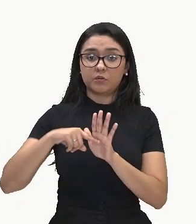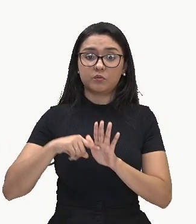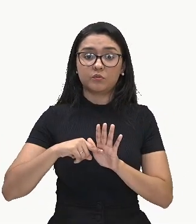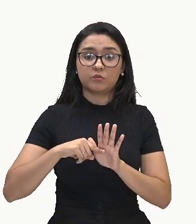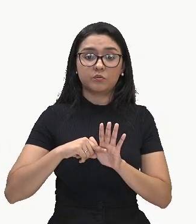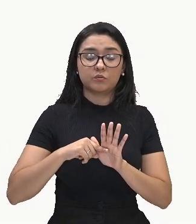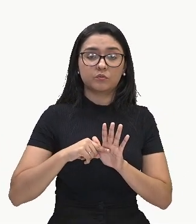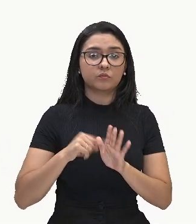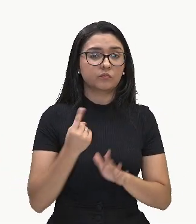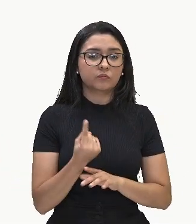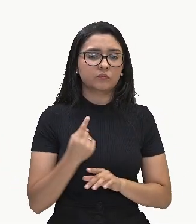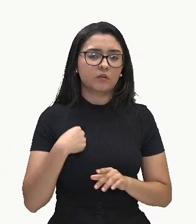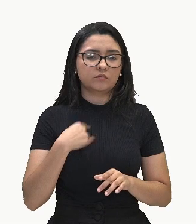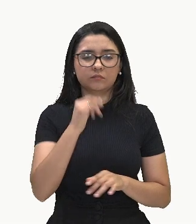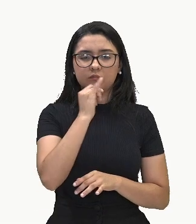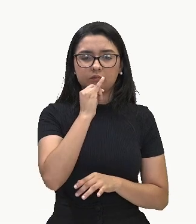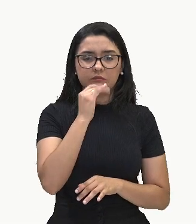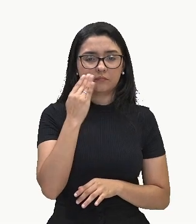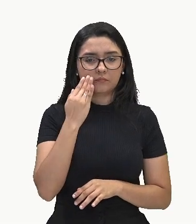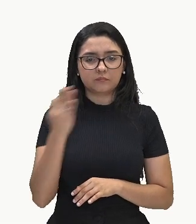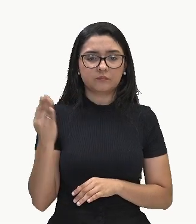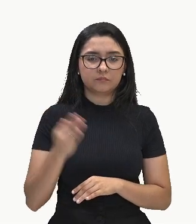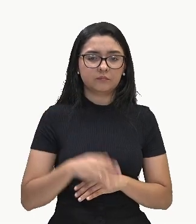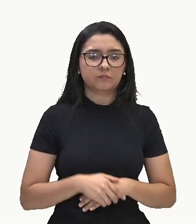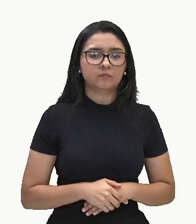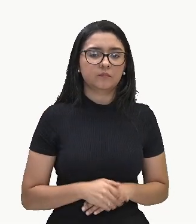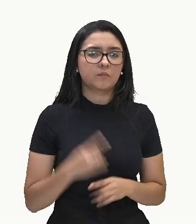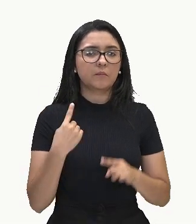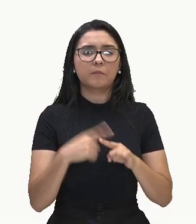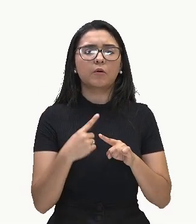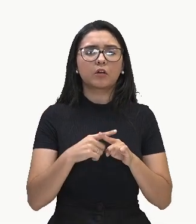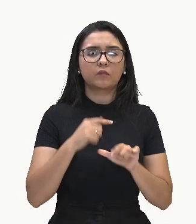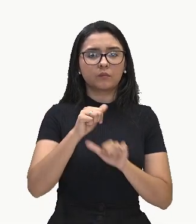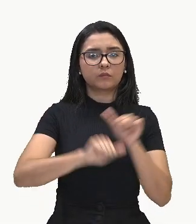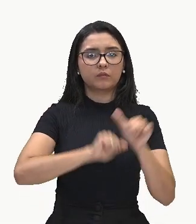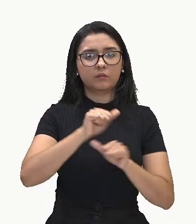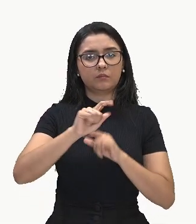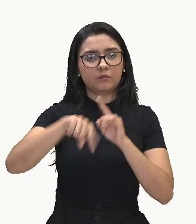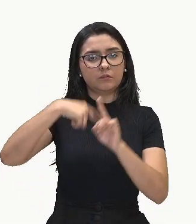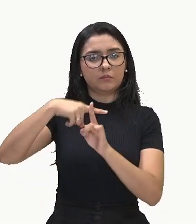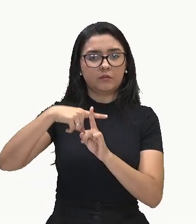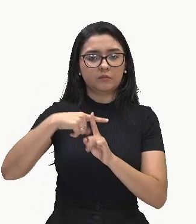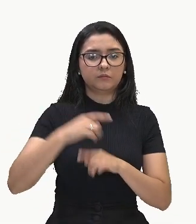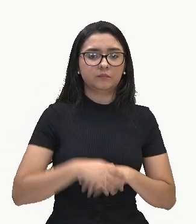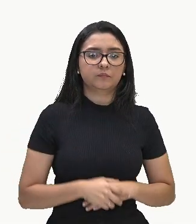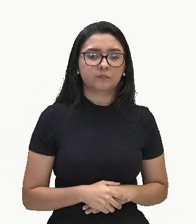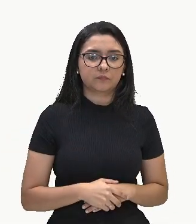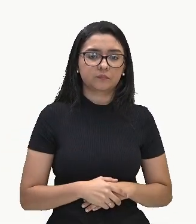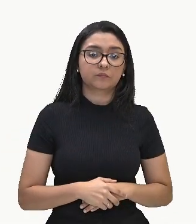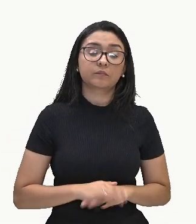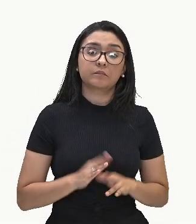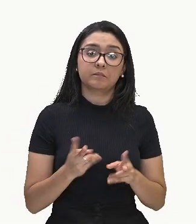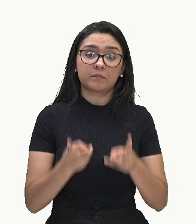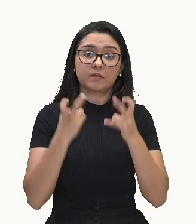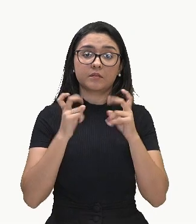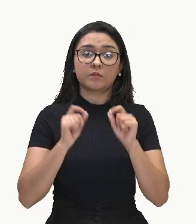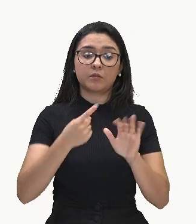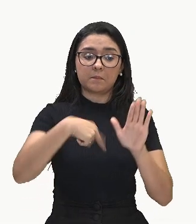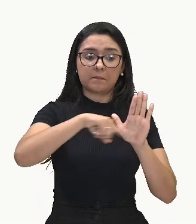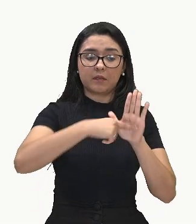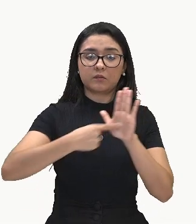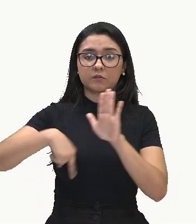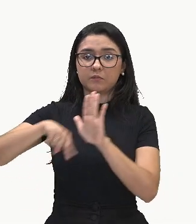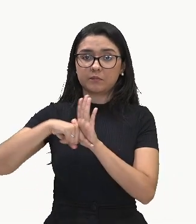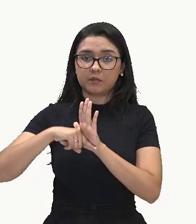fazendo isso aqui, pessoal. Entendam por que vai ficar mais. 2, dois sinais juntos, iguais,